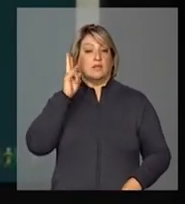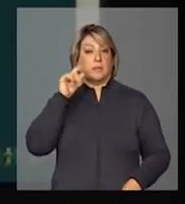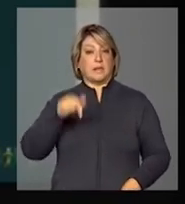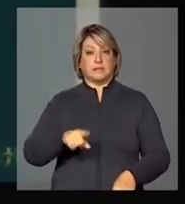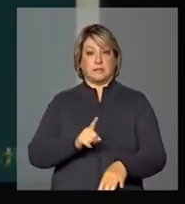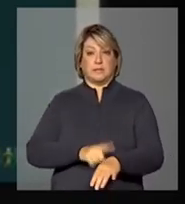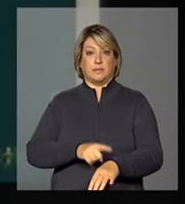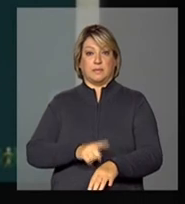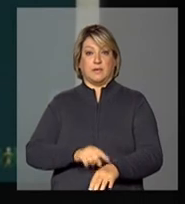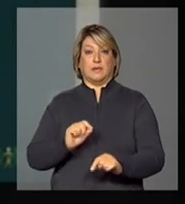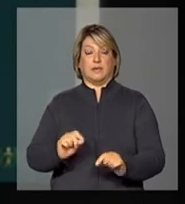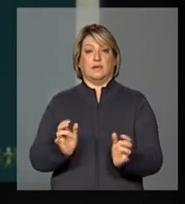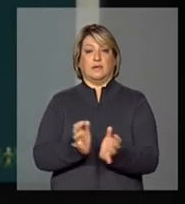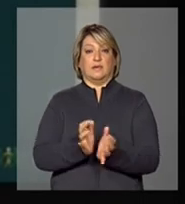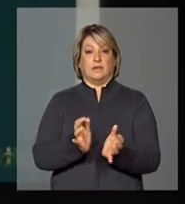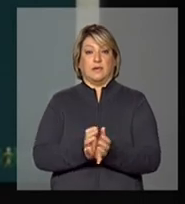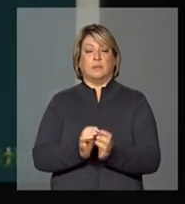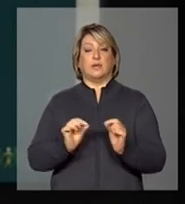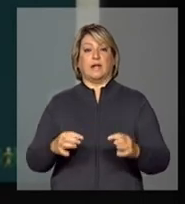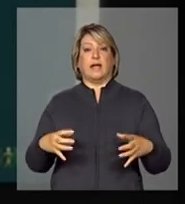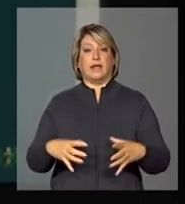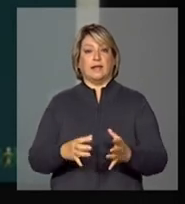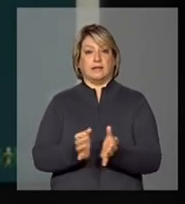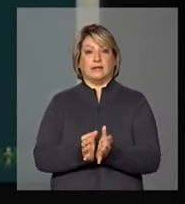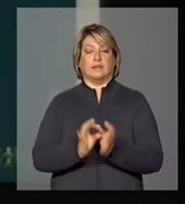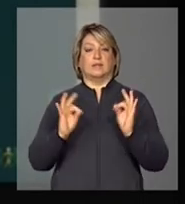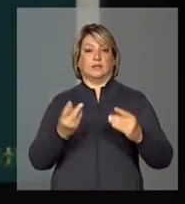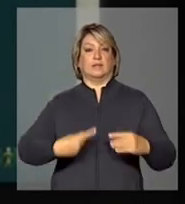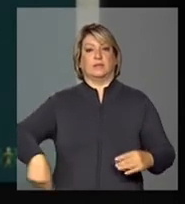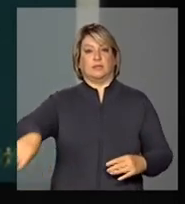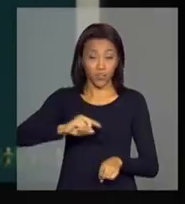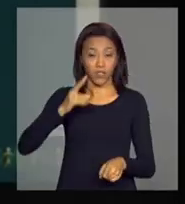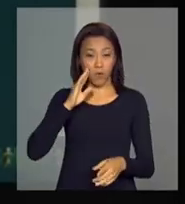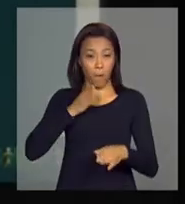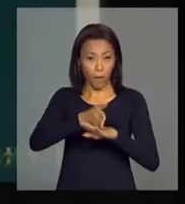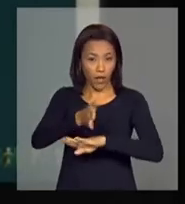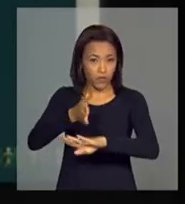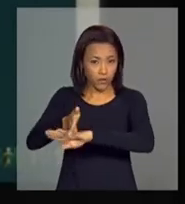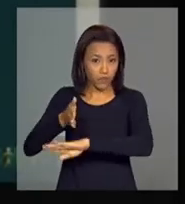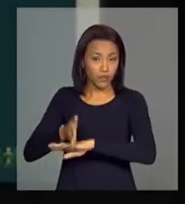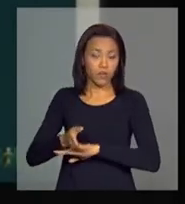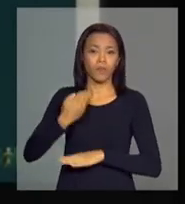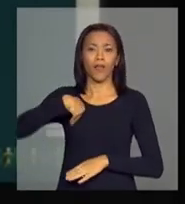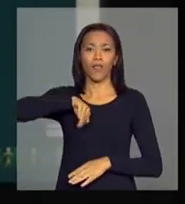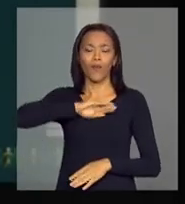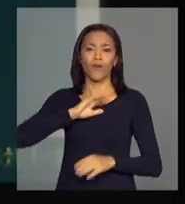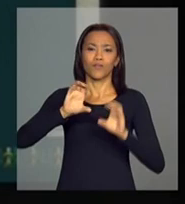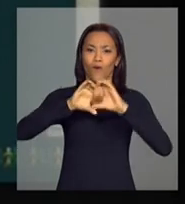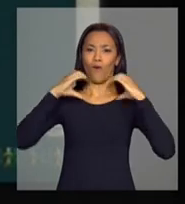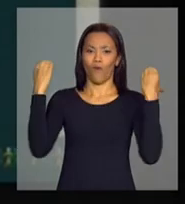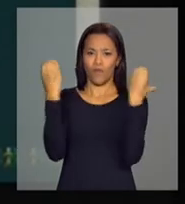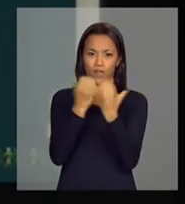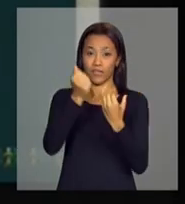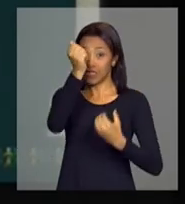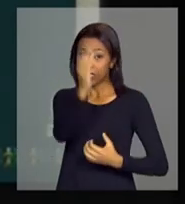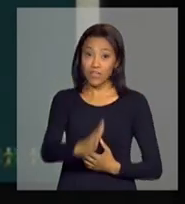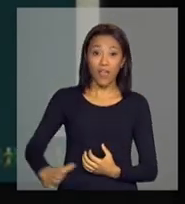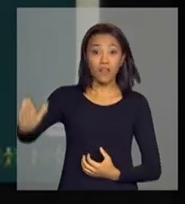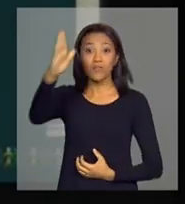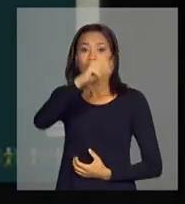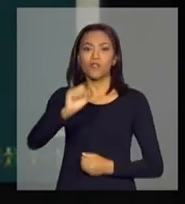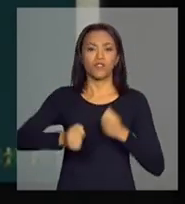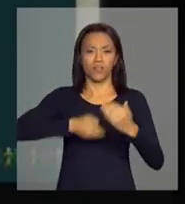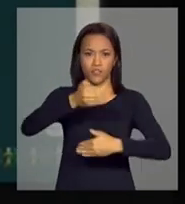do qual todos vocês participam muito ativamente, da nossa Conferência Nacional de